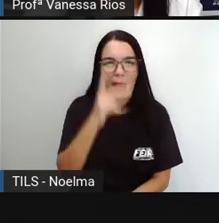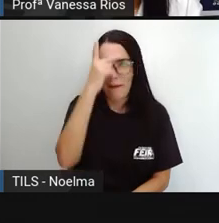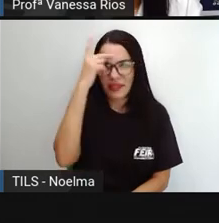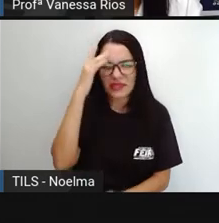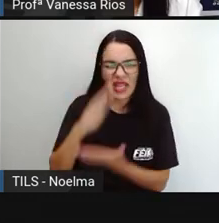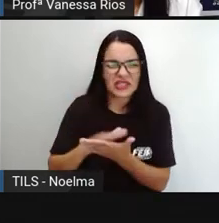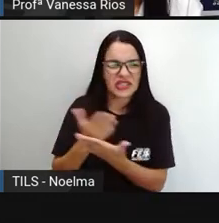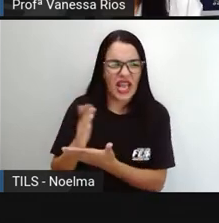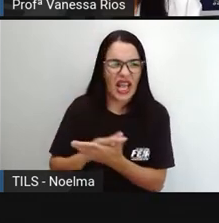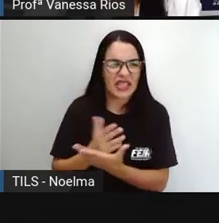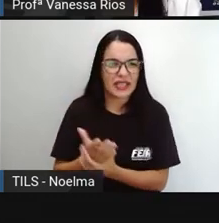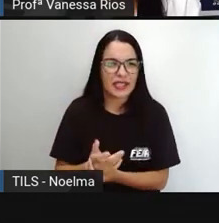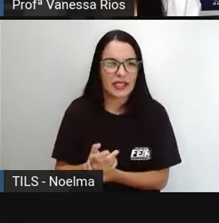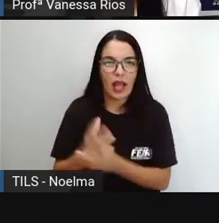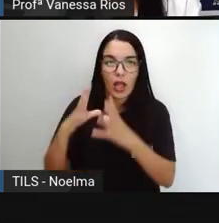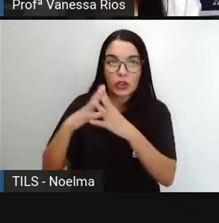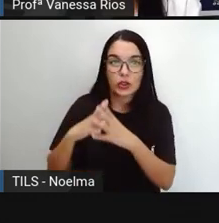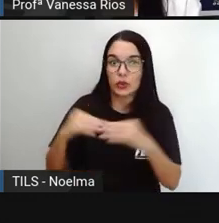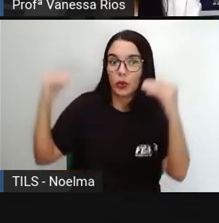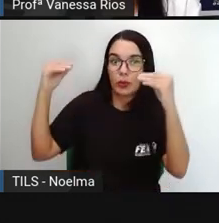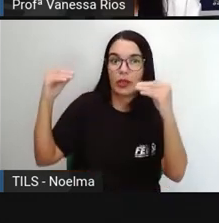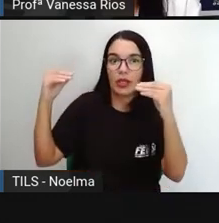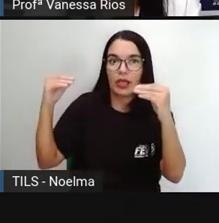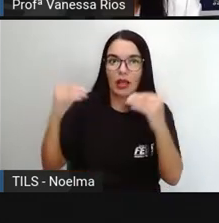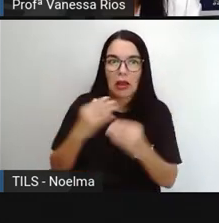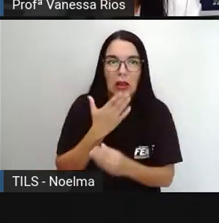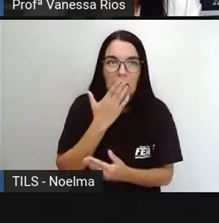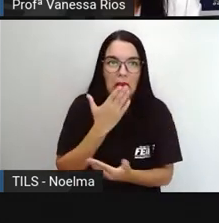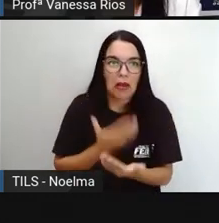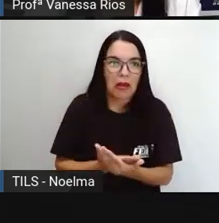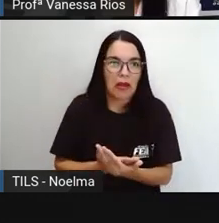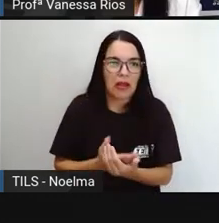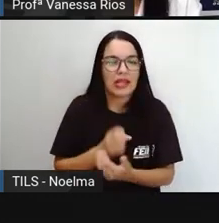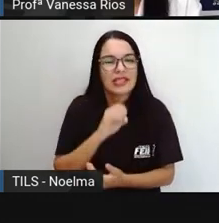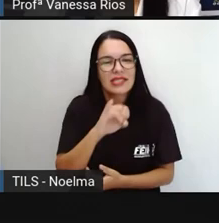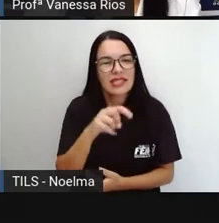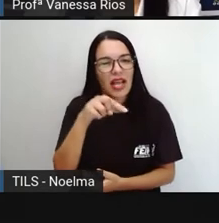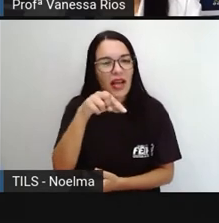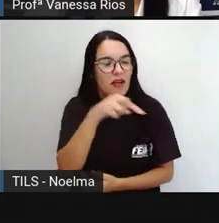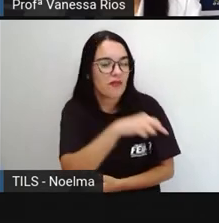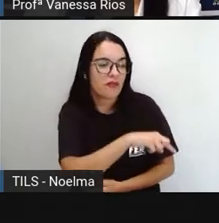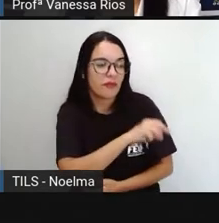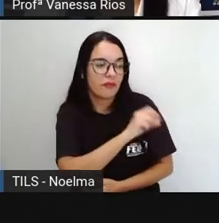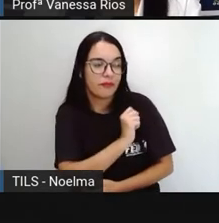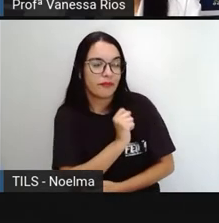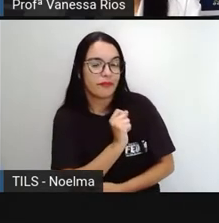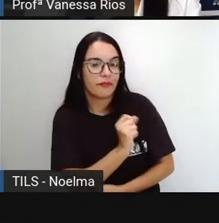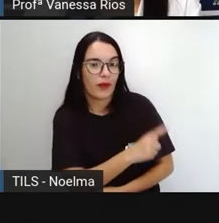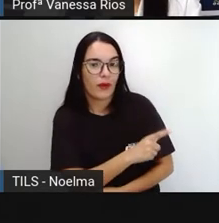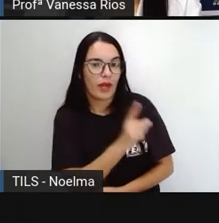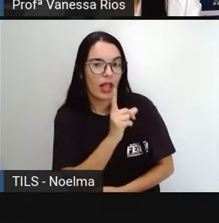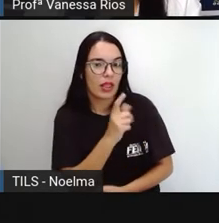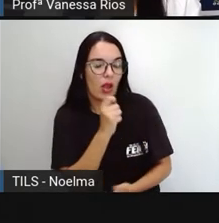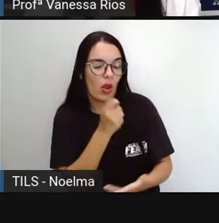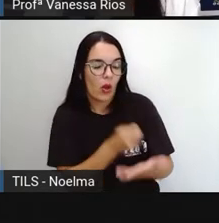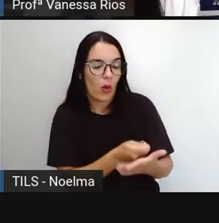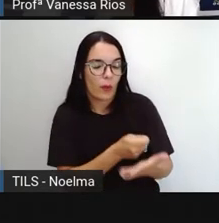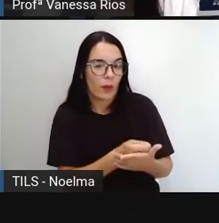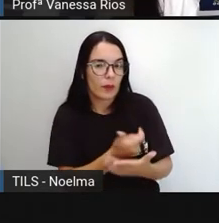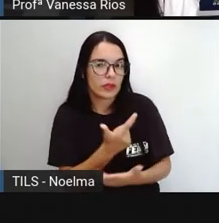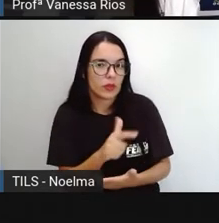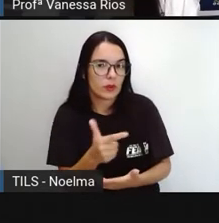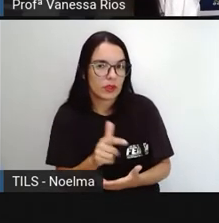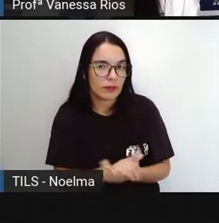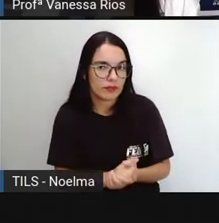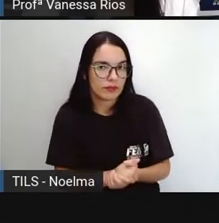Desaparecer é tomar chá de sumiço. Estar fora é não assumir compromisso. Velho é